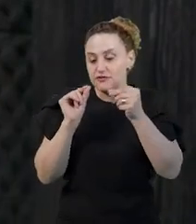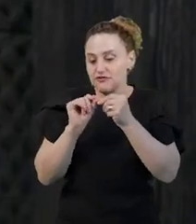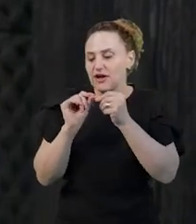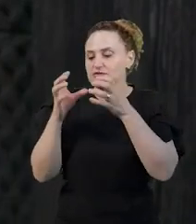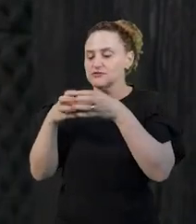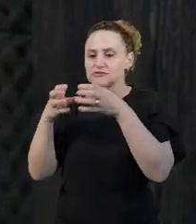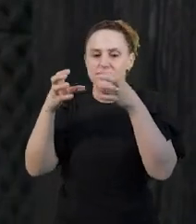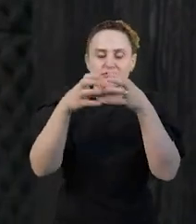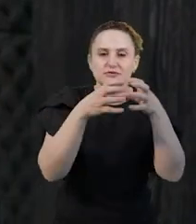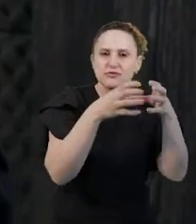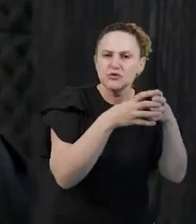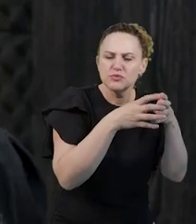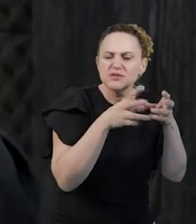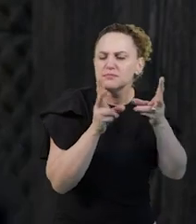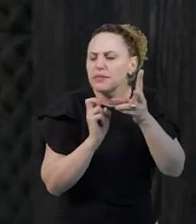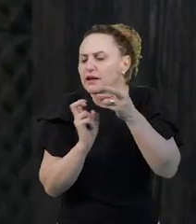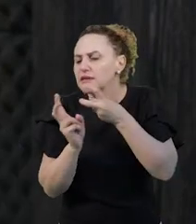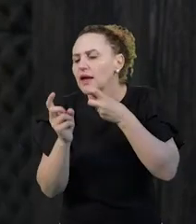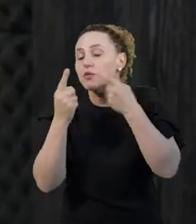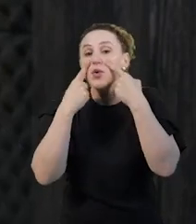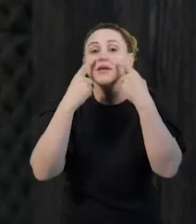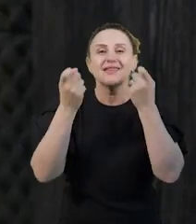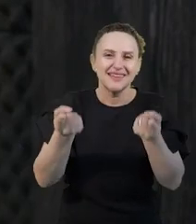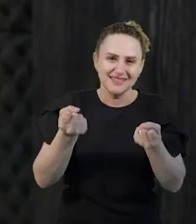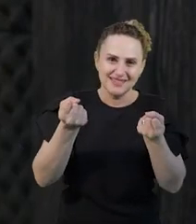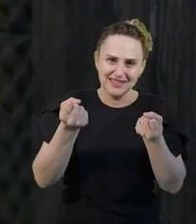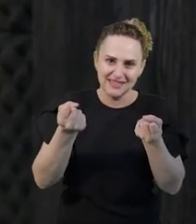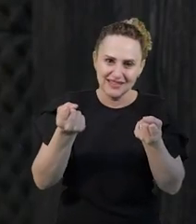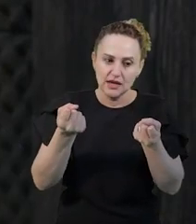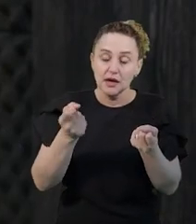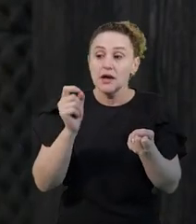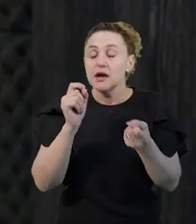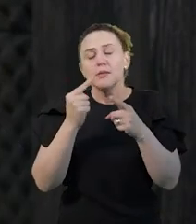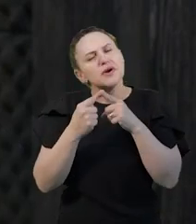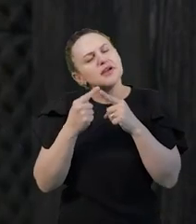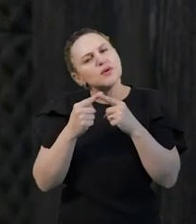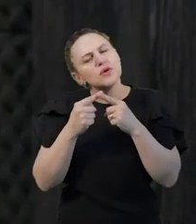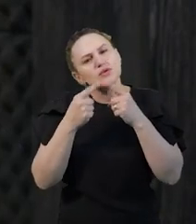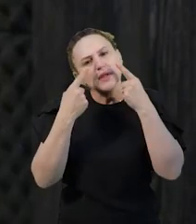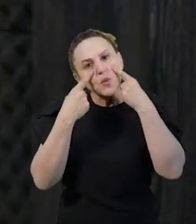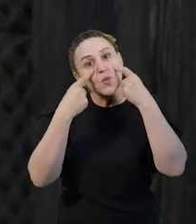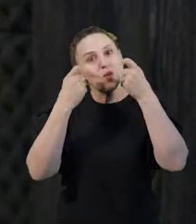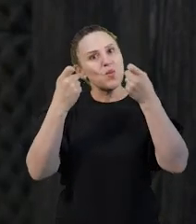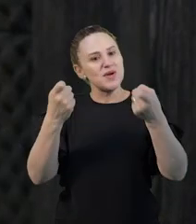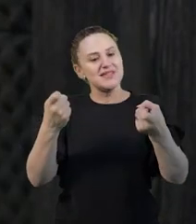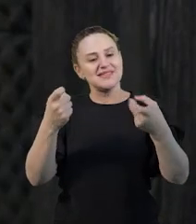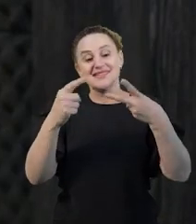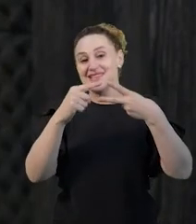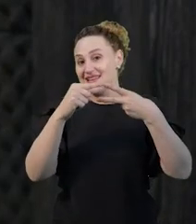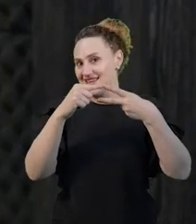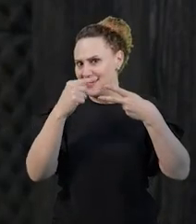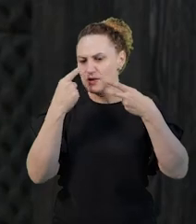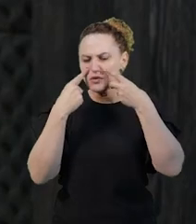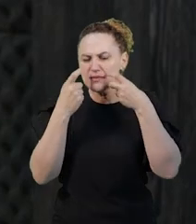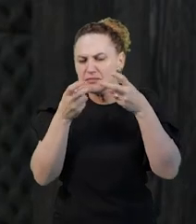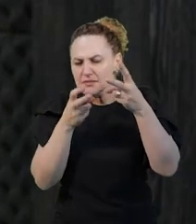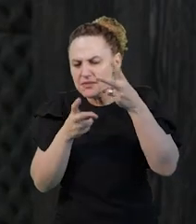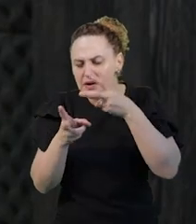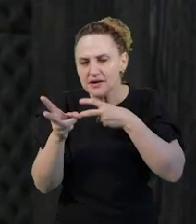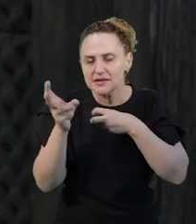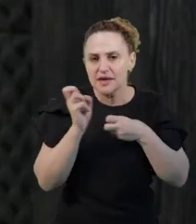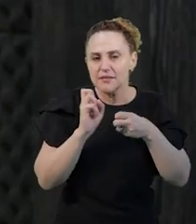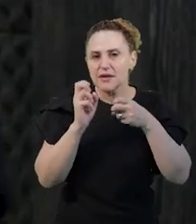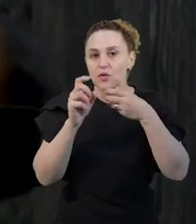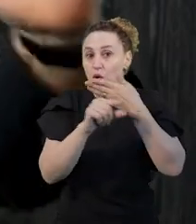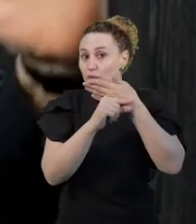do interesse desses grupos. Então, quando parte do interesse deles, veja que eu já consigo, porque o Dewey dizia o